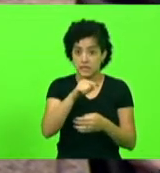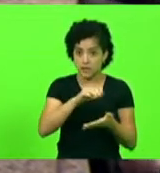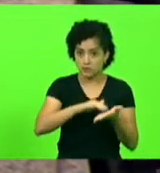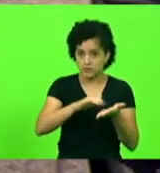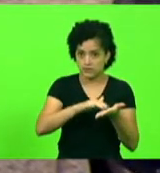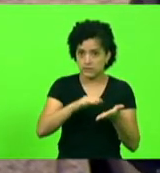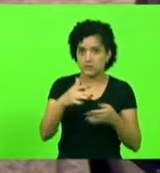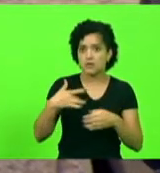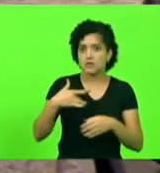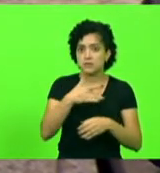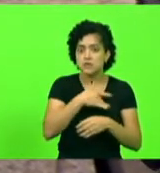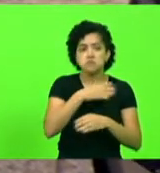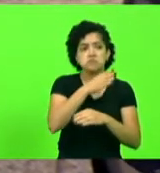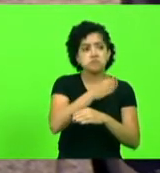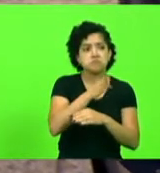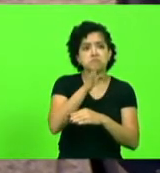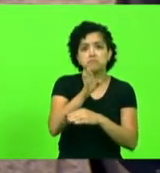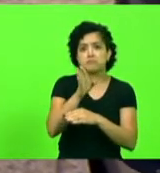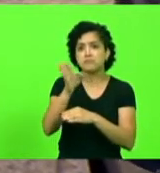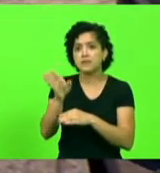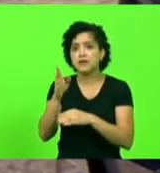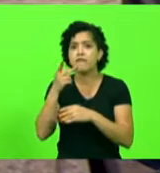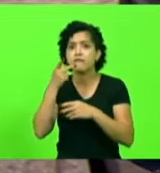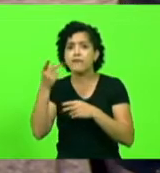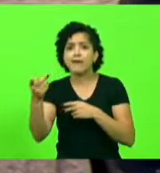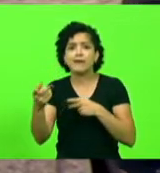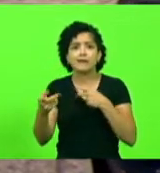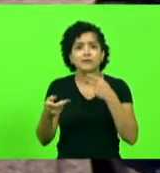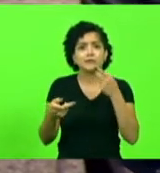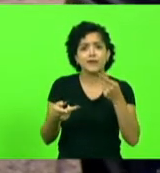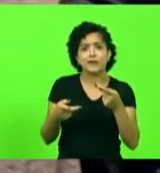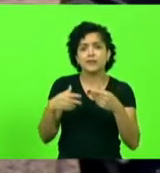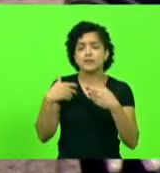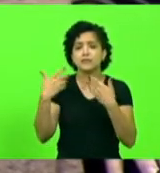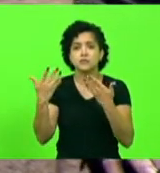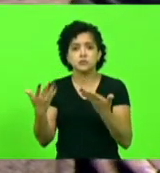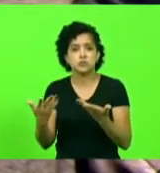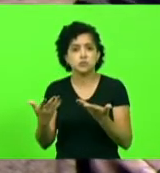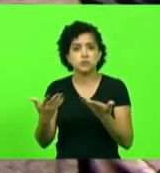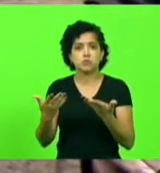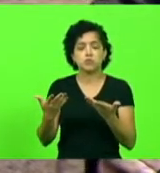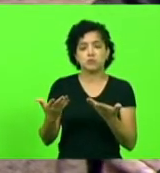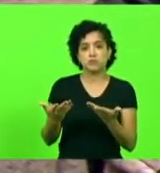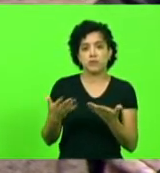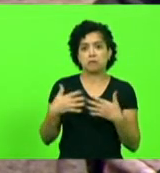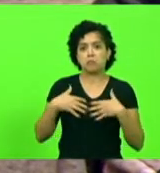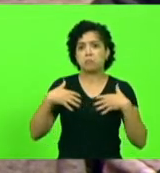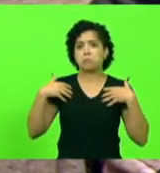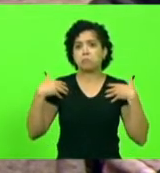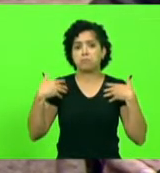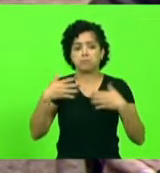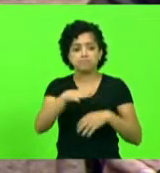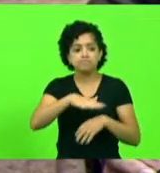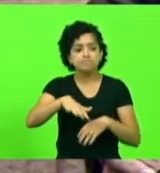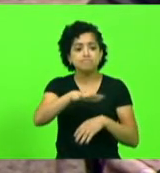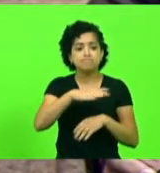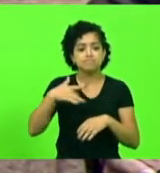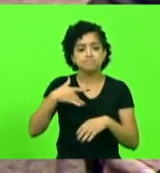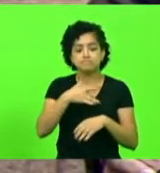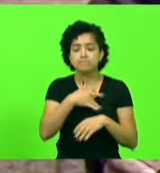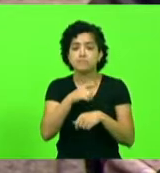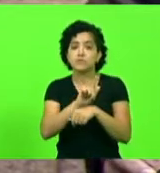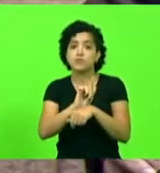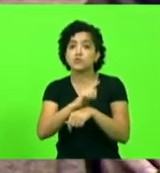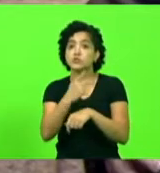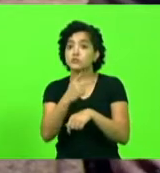está rodando o Estado, falando e galanteando sobre grandes vantagens na saúde pública e da sua gestão.